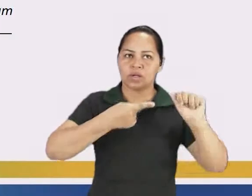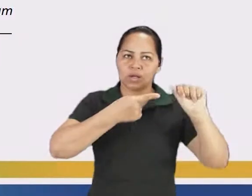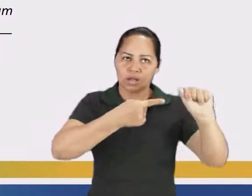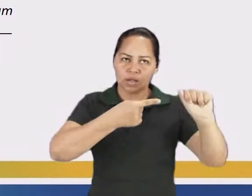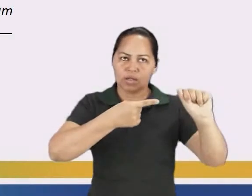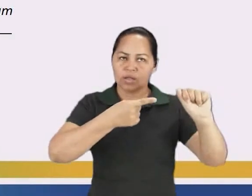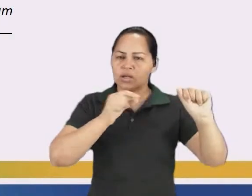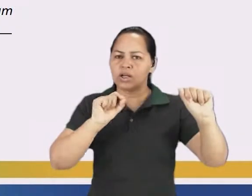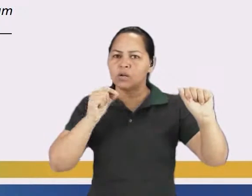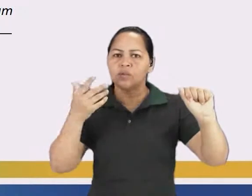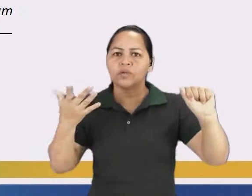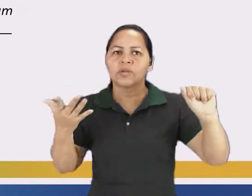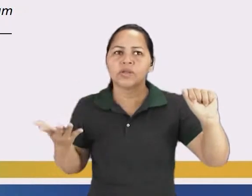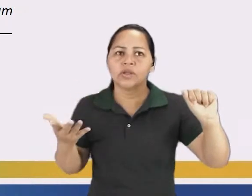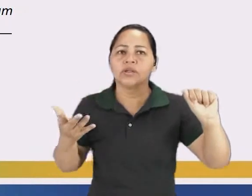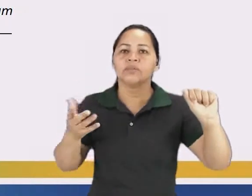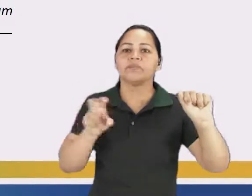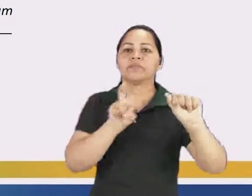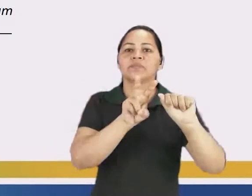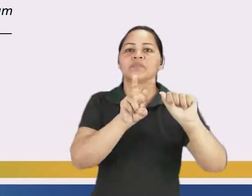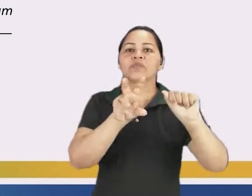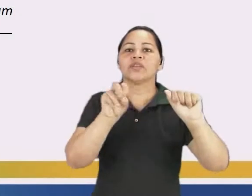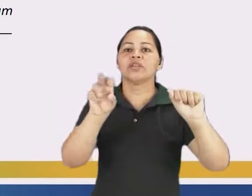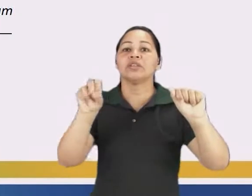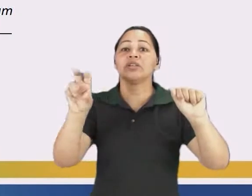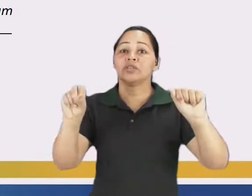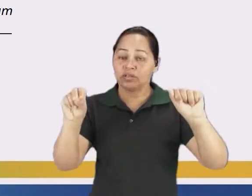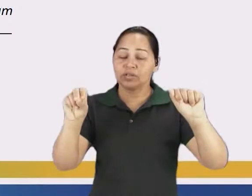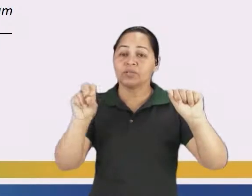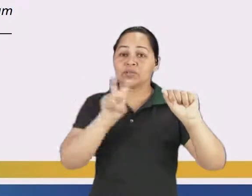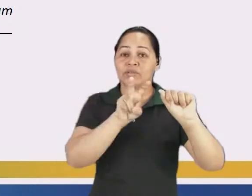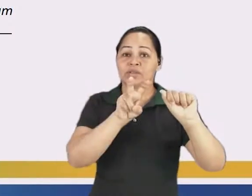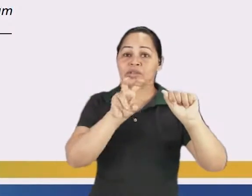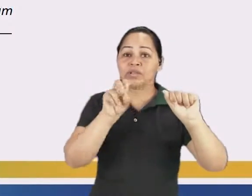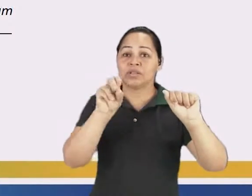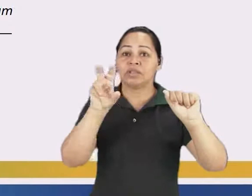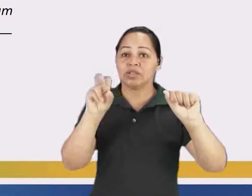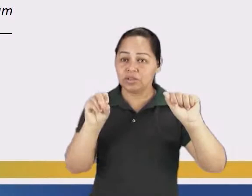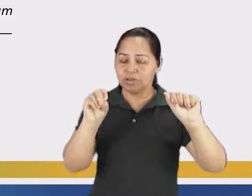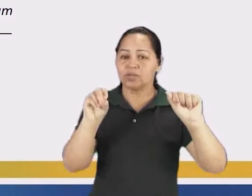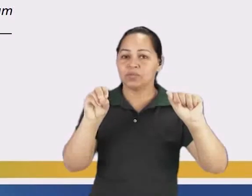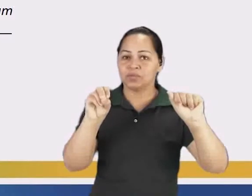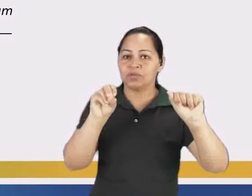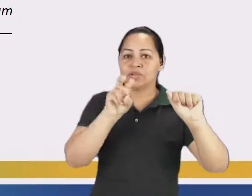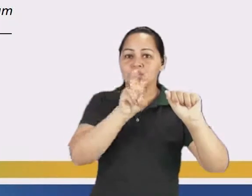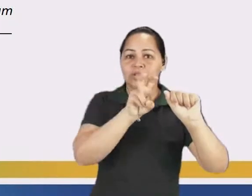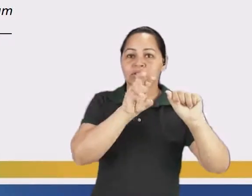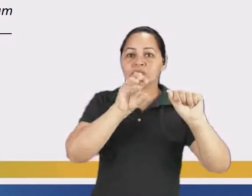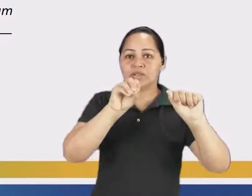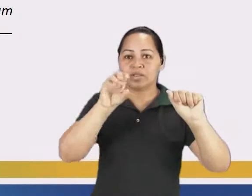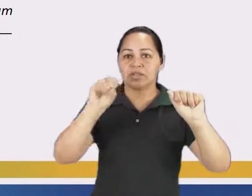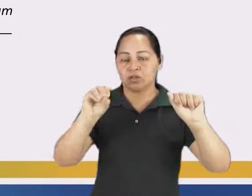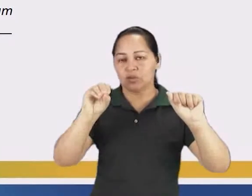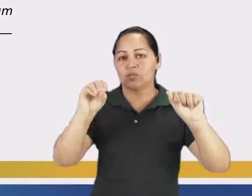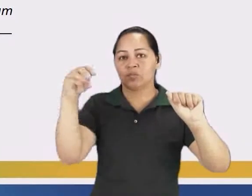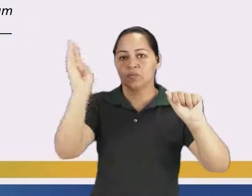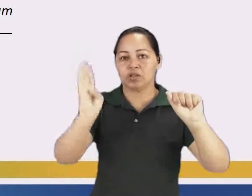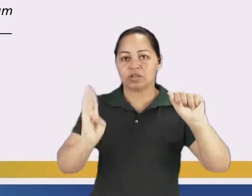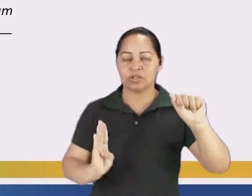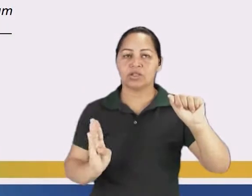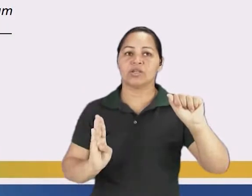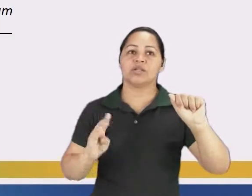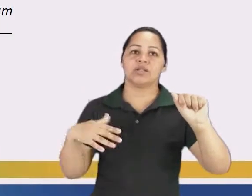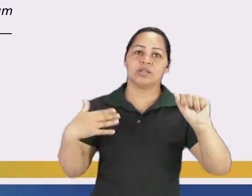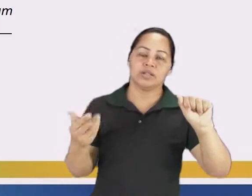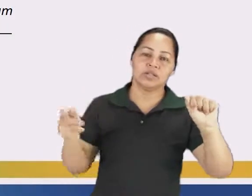do quinhentismo brasileiro empenha-se em fazer o levantamento da terra, daí